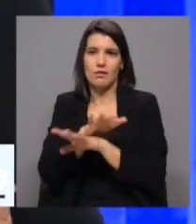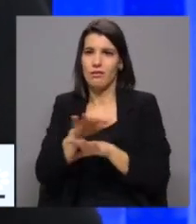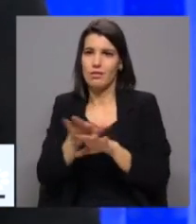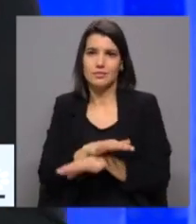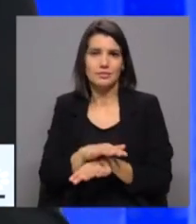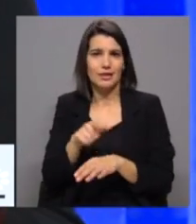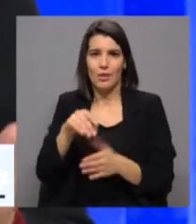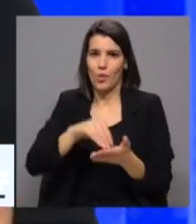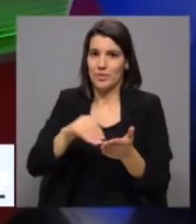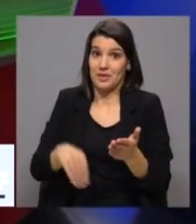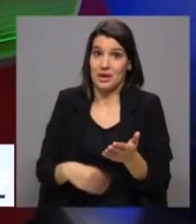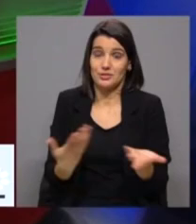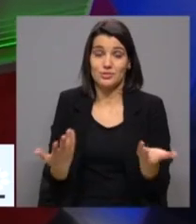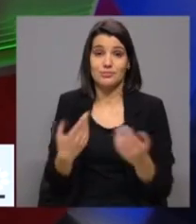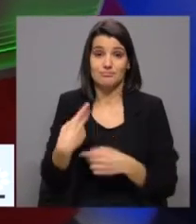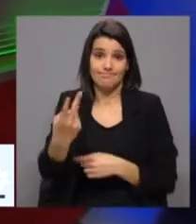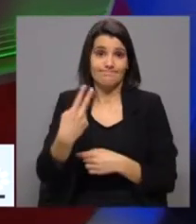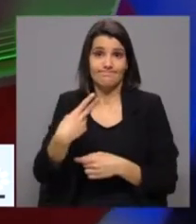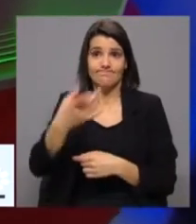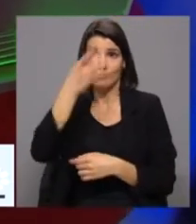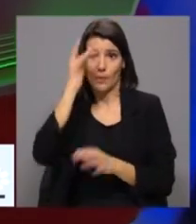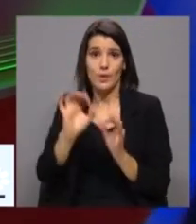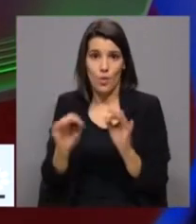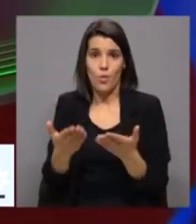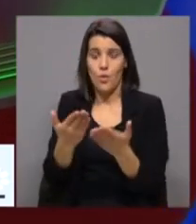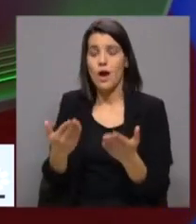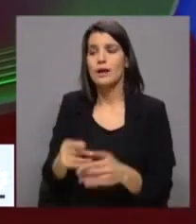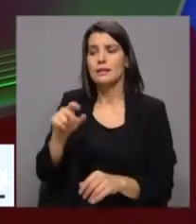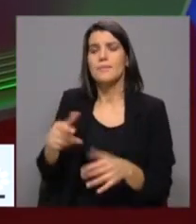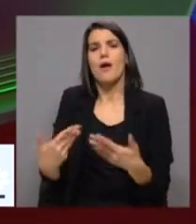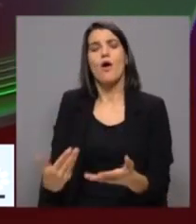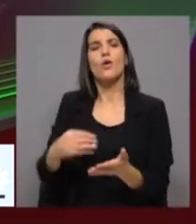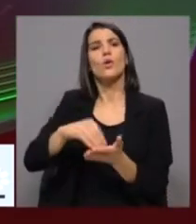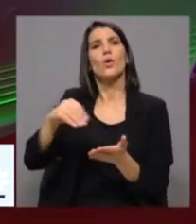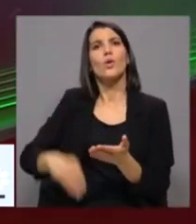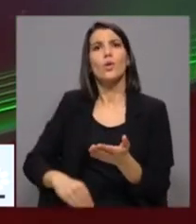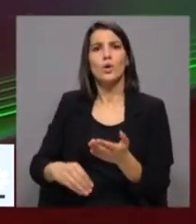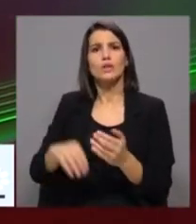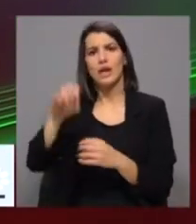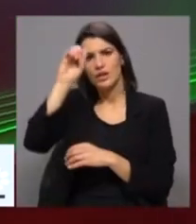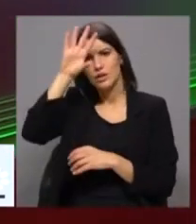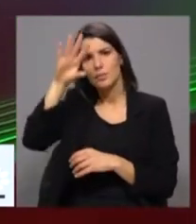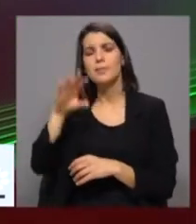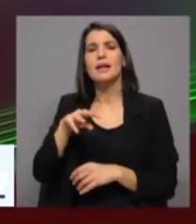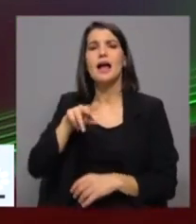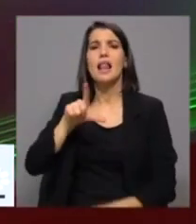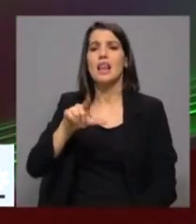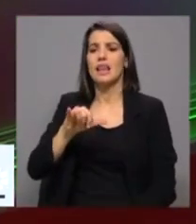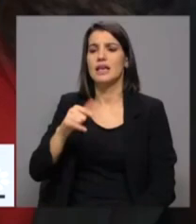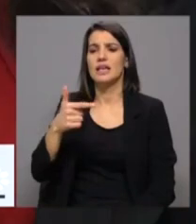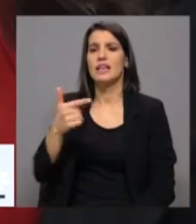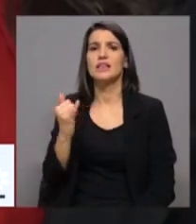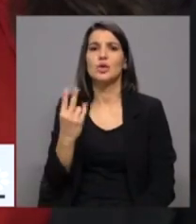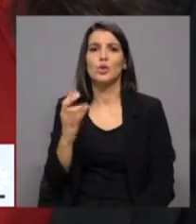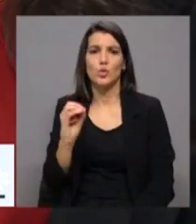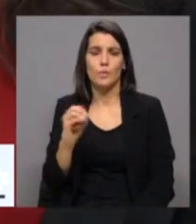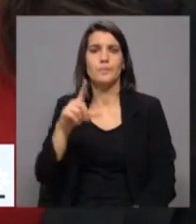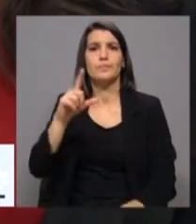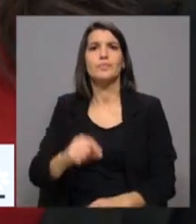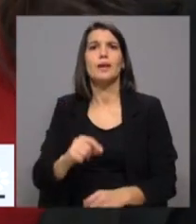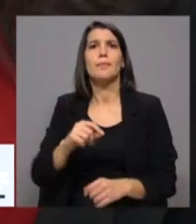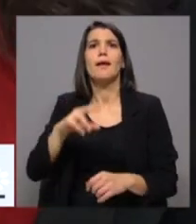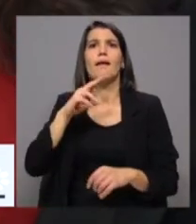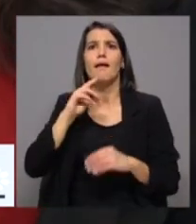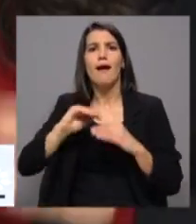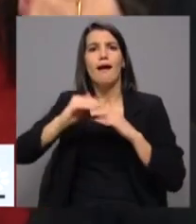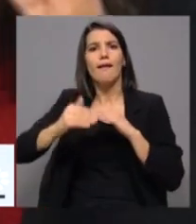volta destes contratos e que convergimos claramente, como também agora nos contratos de exploração do lítio. A destruição da duna primária com empreendimentos de